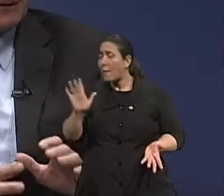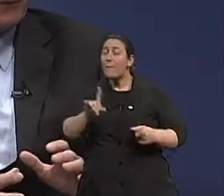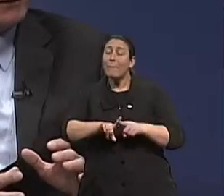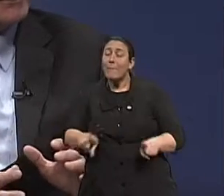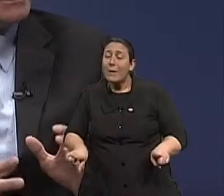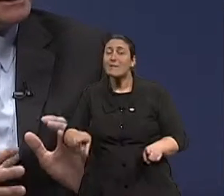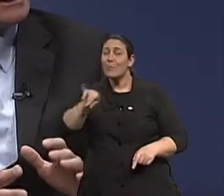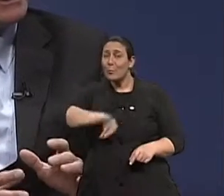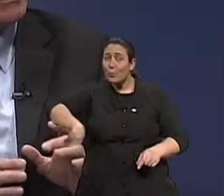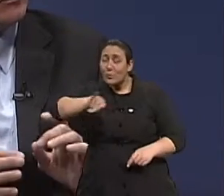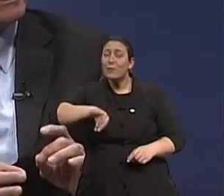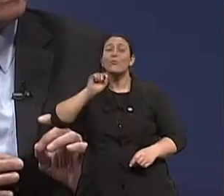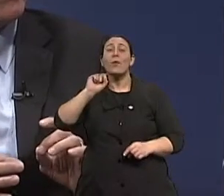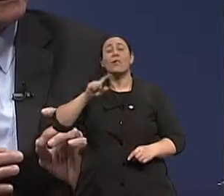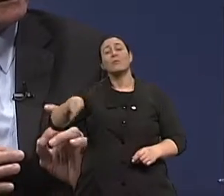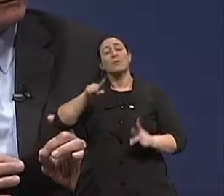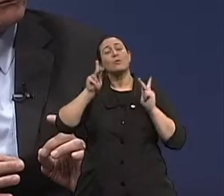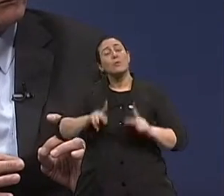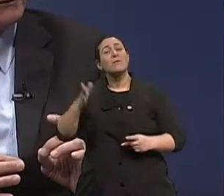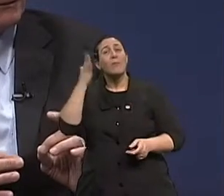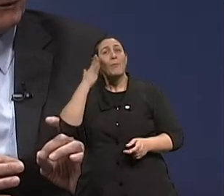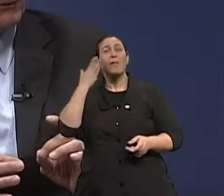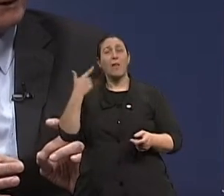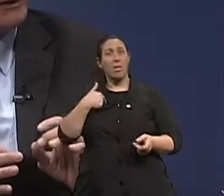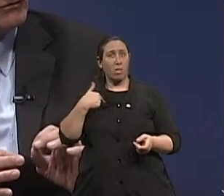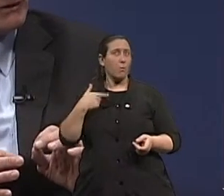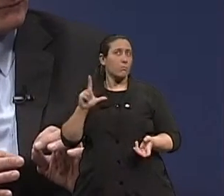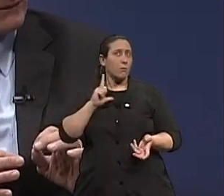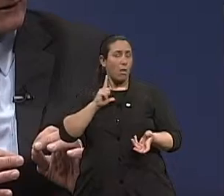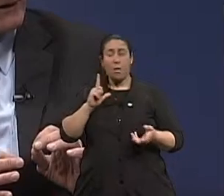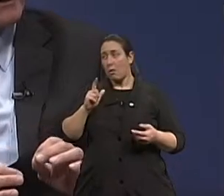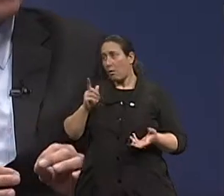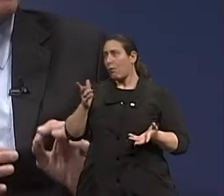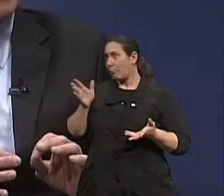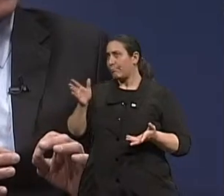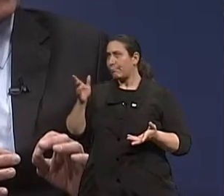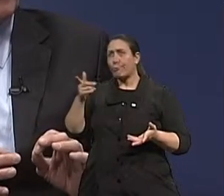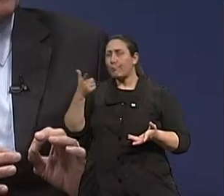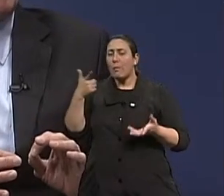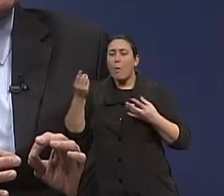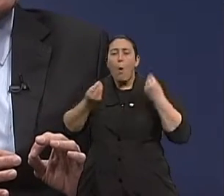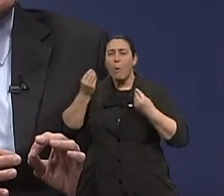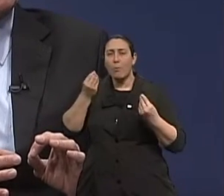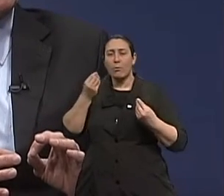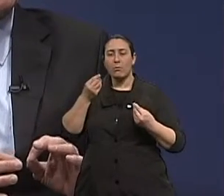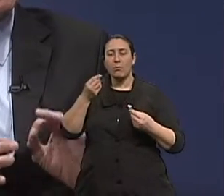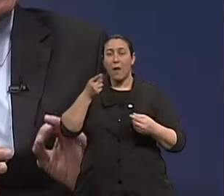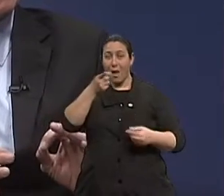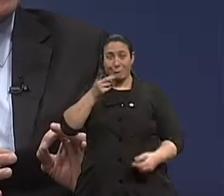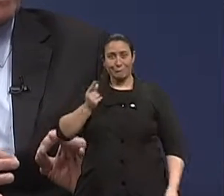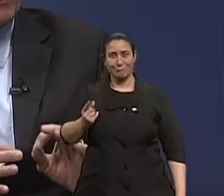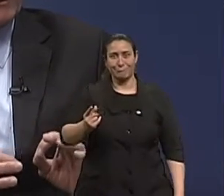esclareça também, não existe nenhuma intervenção, Isabel, nenhuma, que possa, vamos dizer assim,